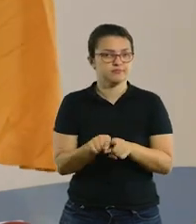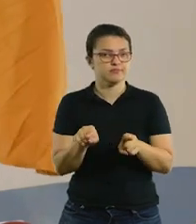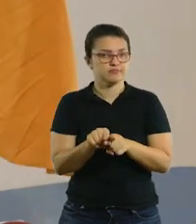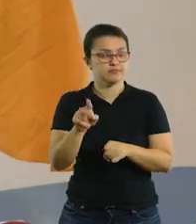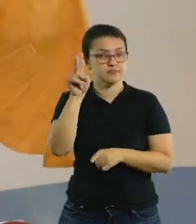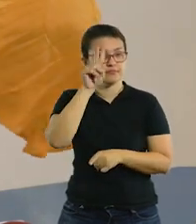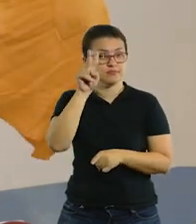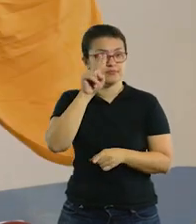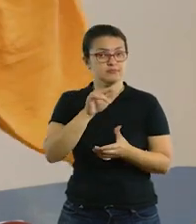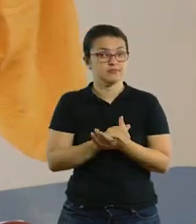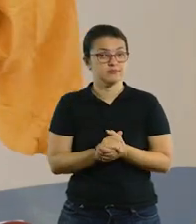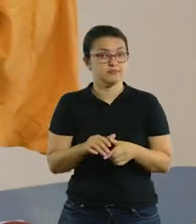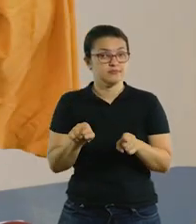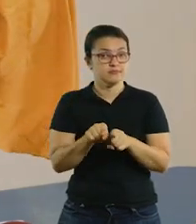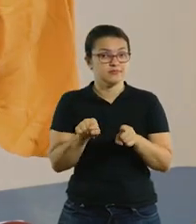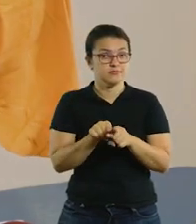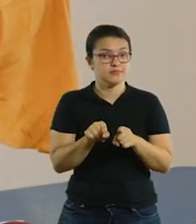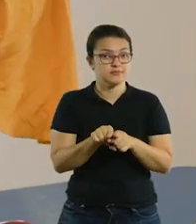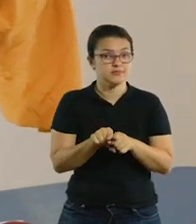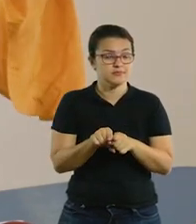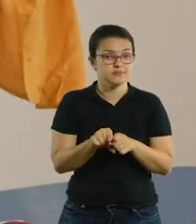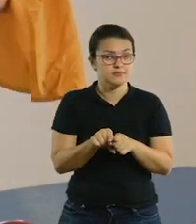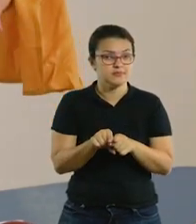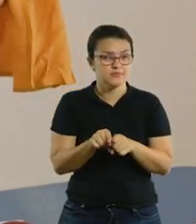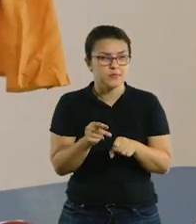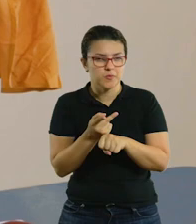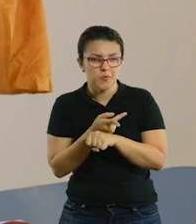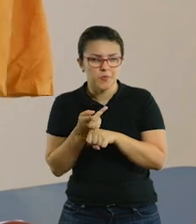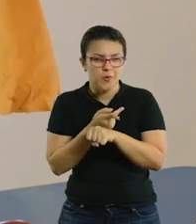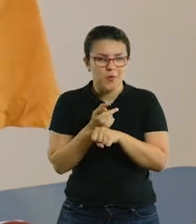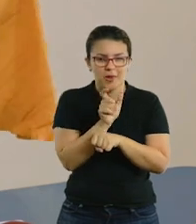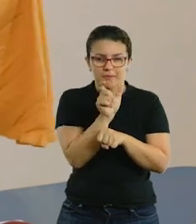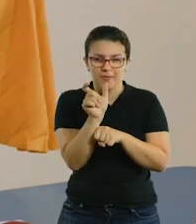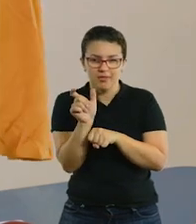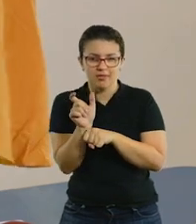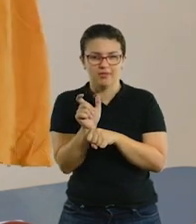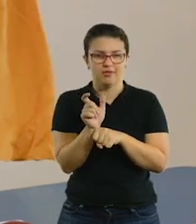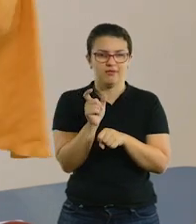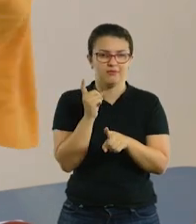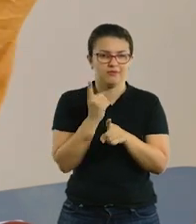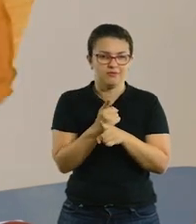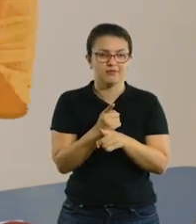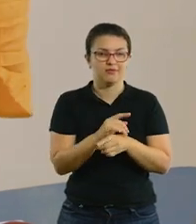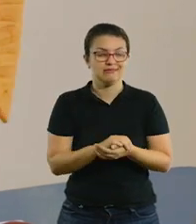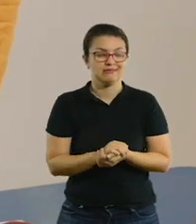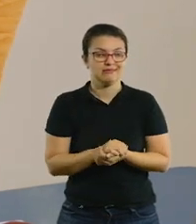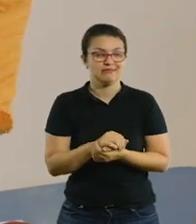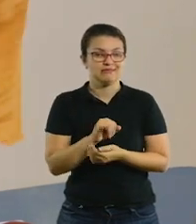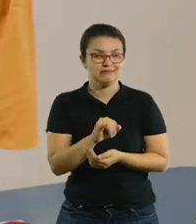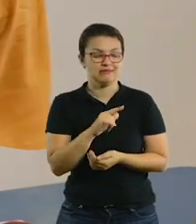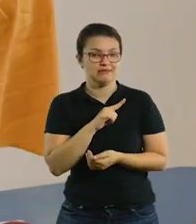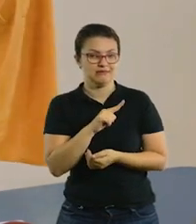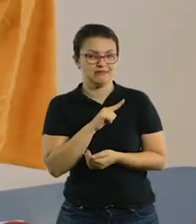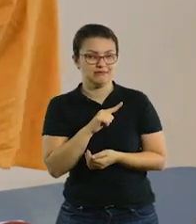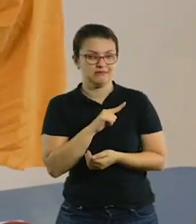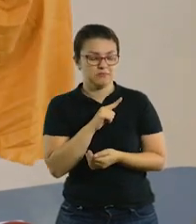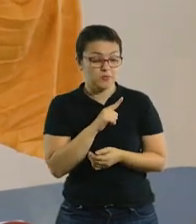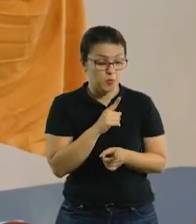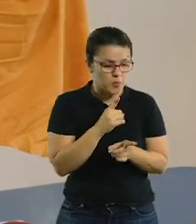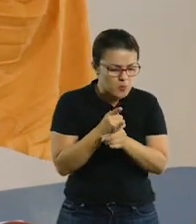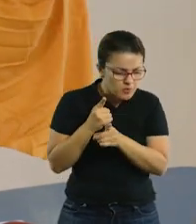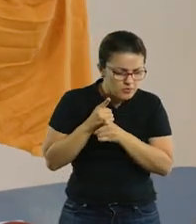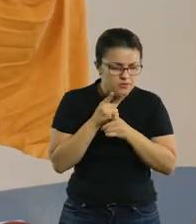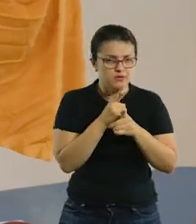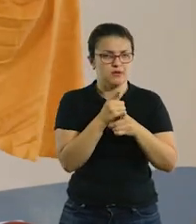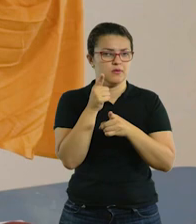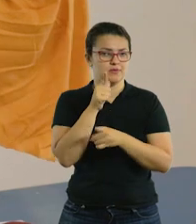de história colocou, tem também um caça-palavras. Se você tiver acesso a uma tela maior, você pode tentar